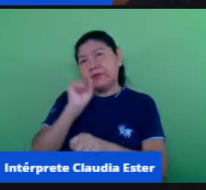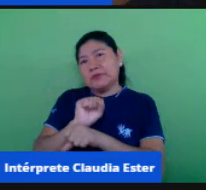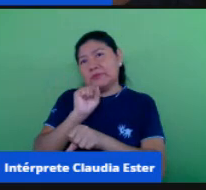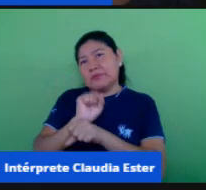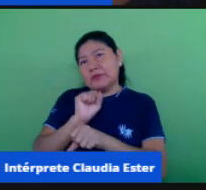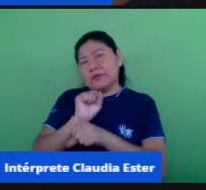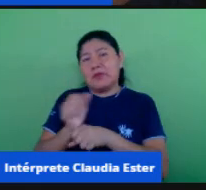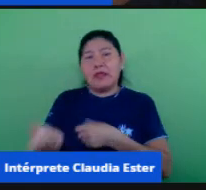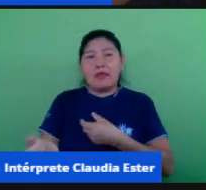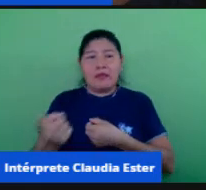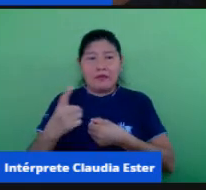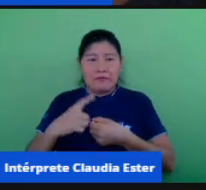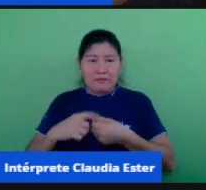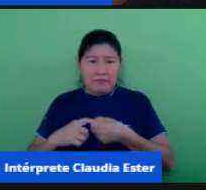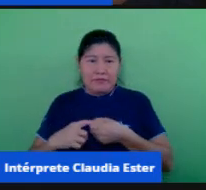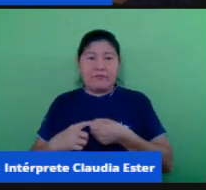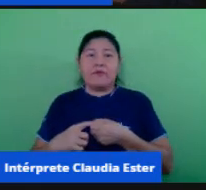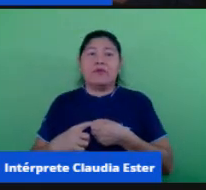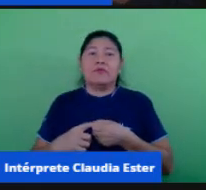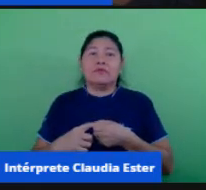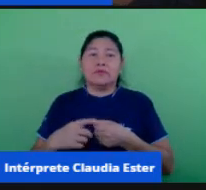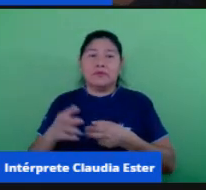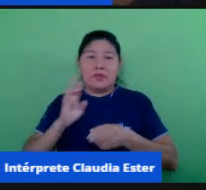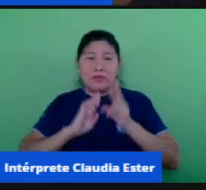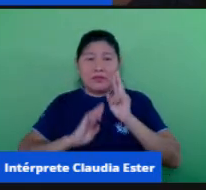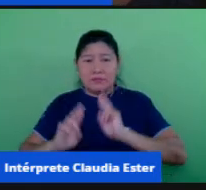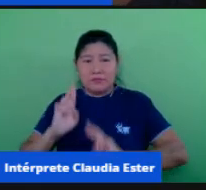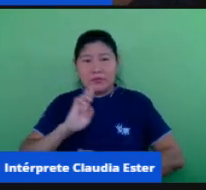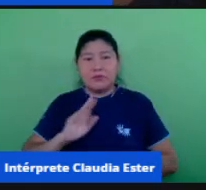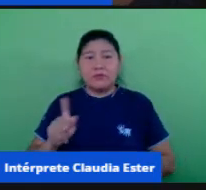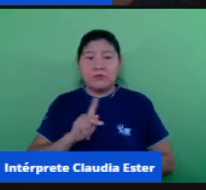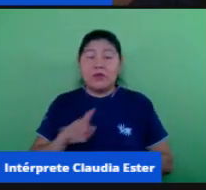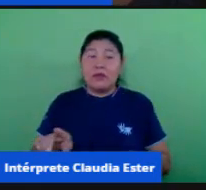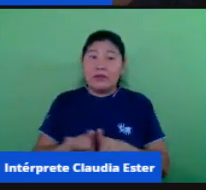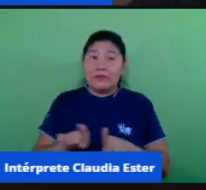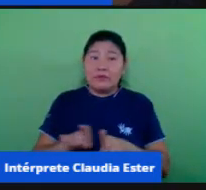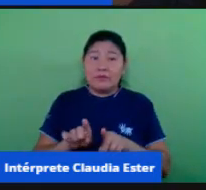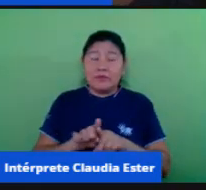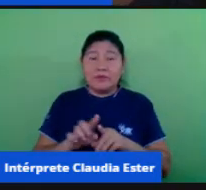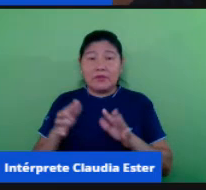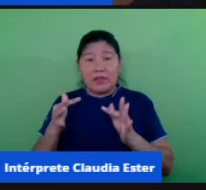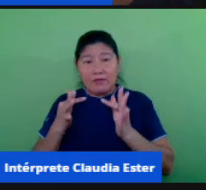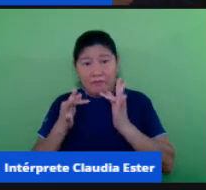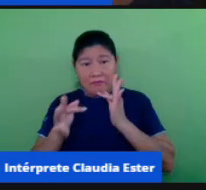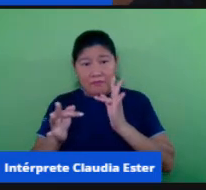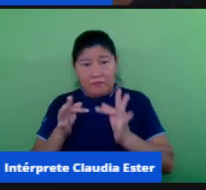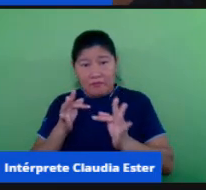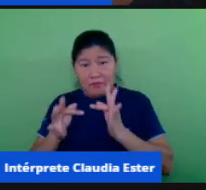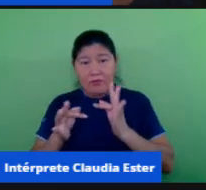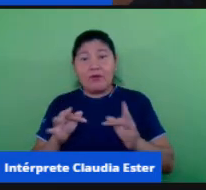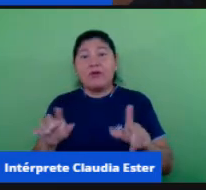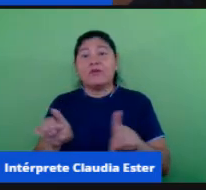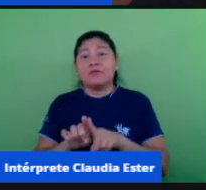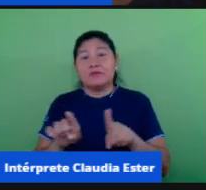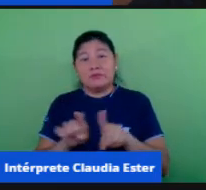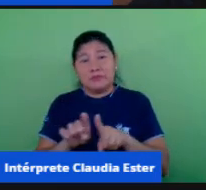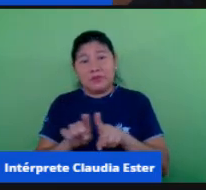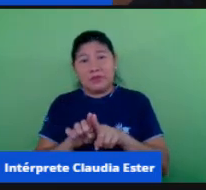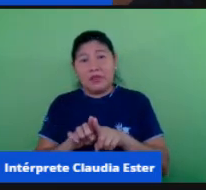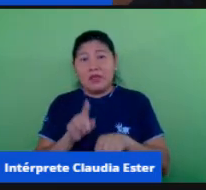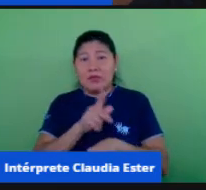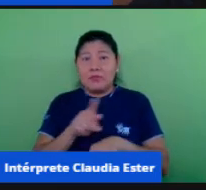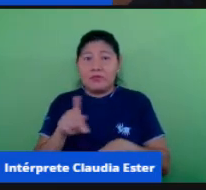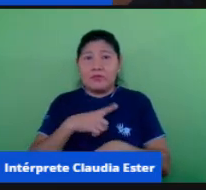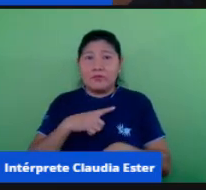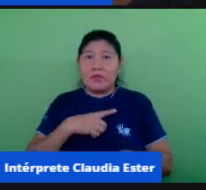devolutiva do professor fóruns né se anota no fórum o professor tem 28, 48 horas para responder e no